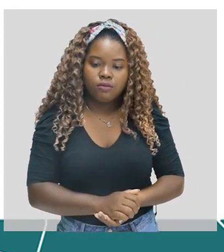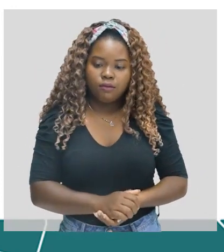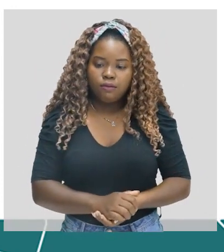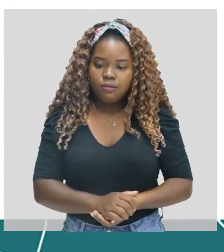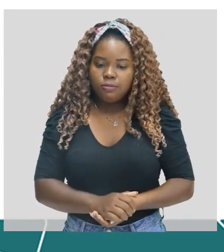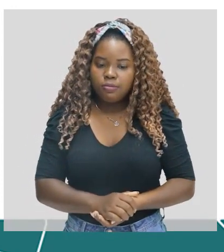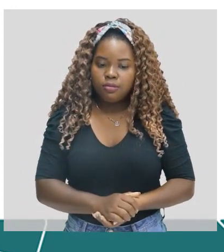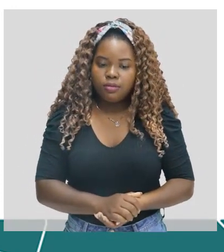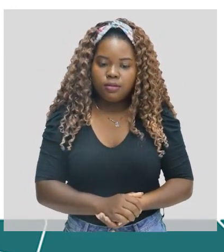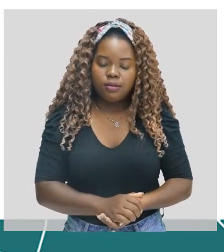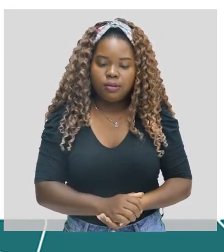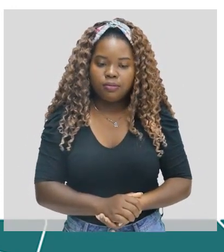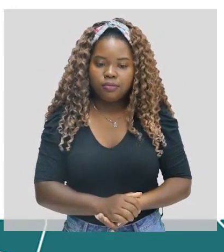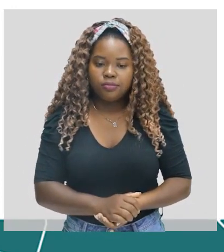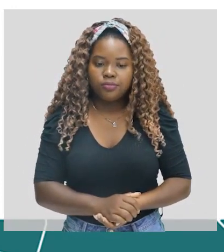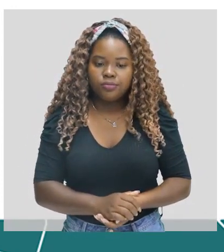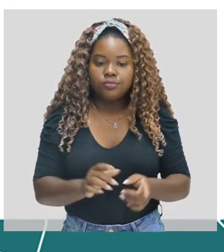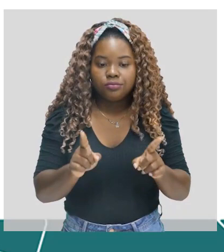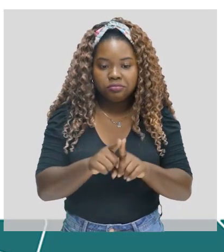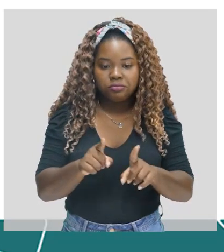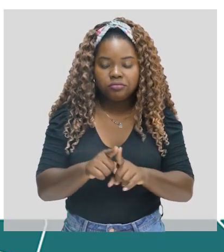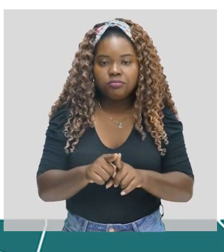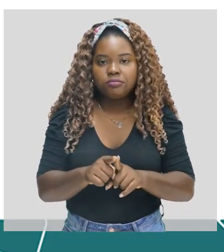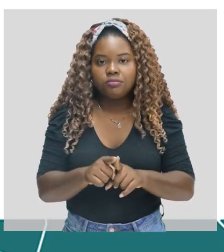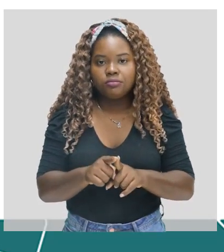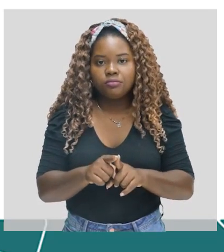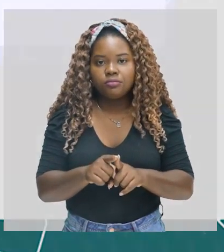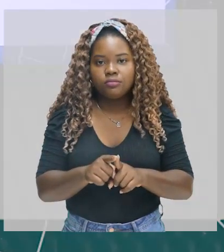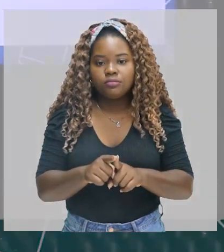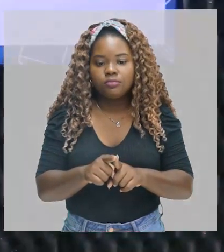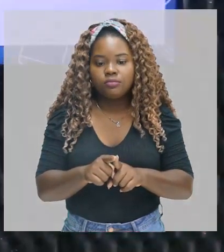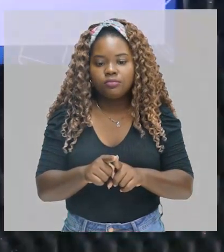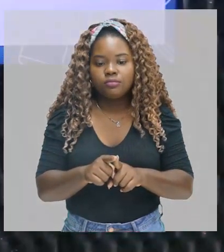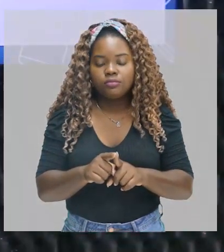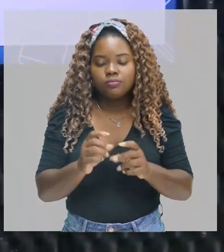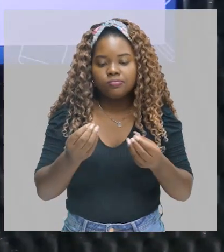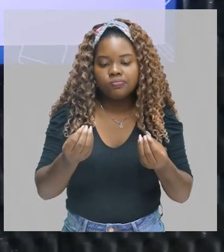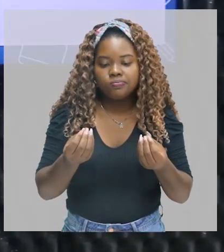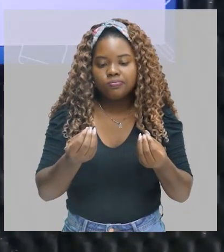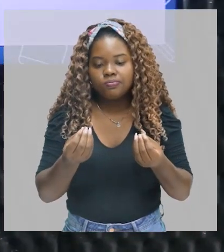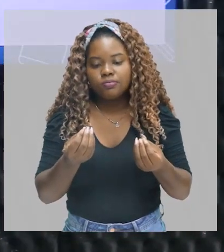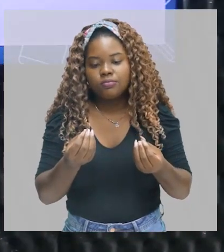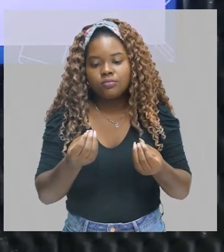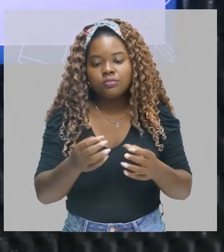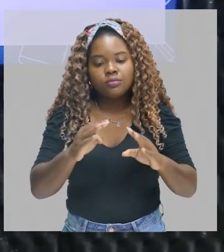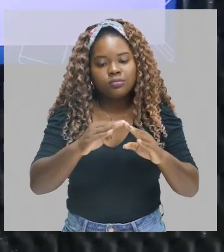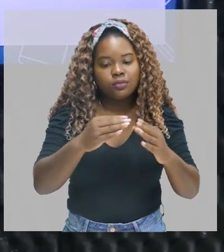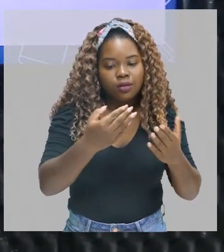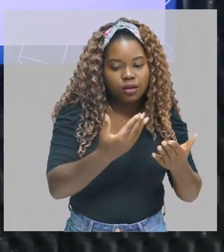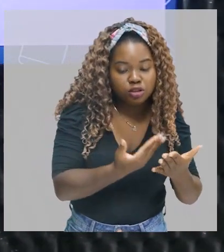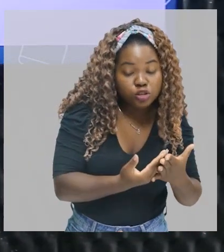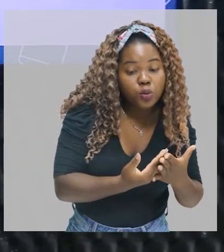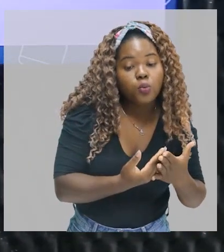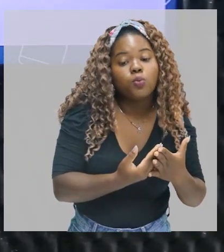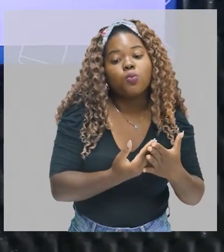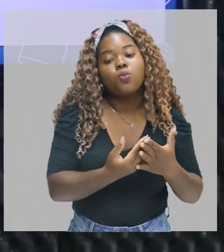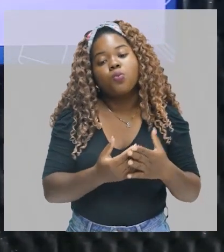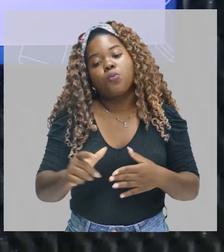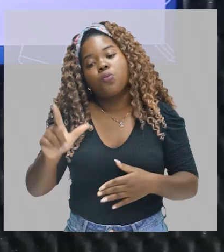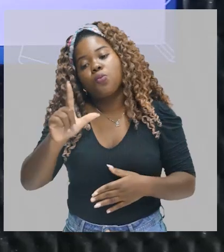Estilo de época. E também chamado de escola literária.